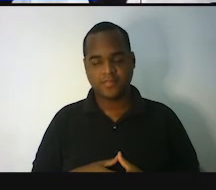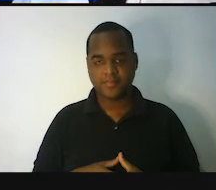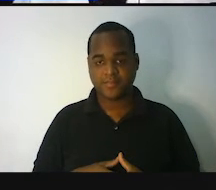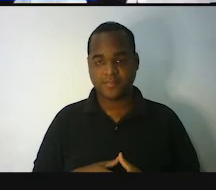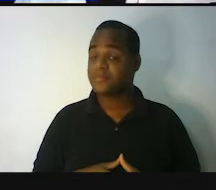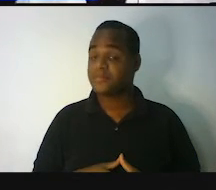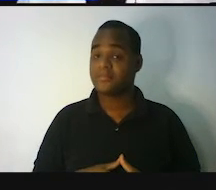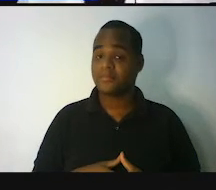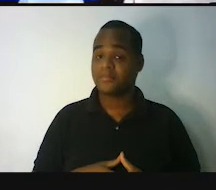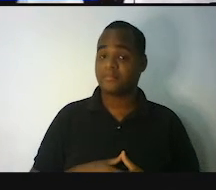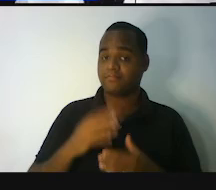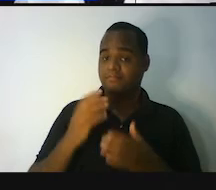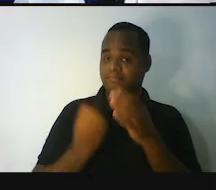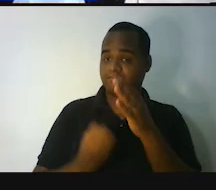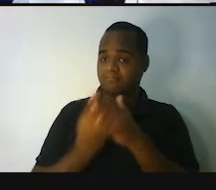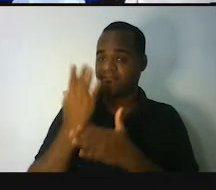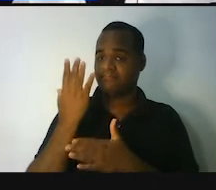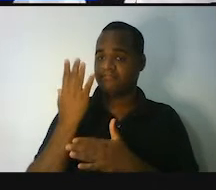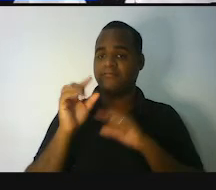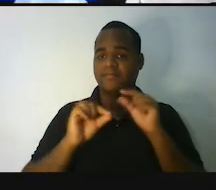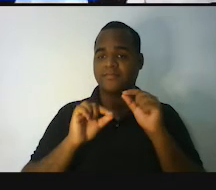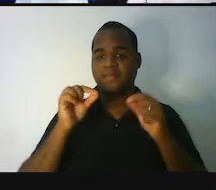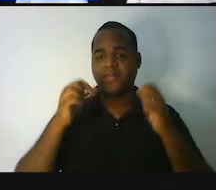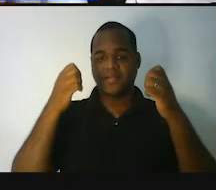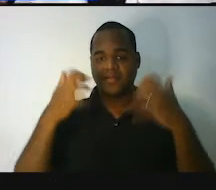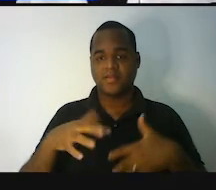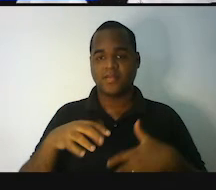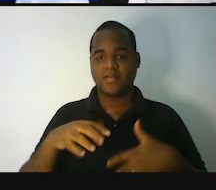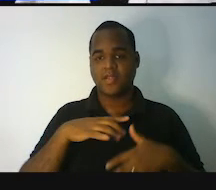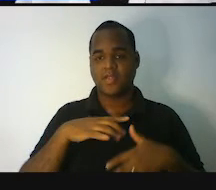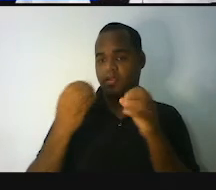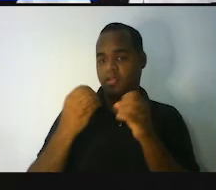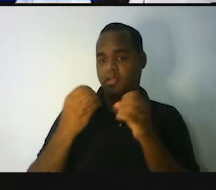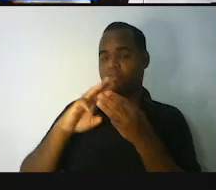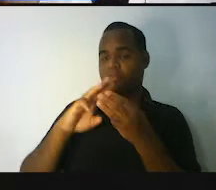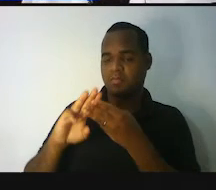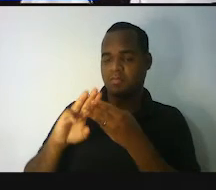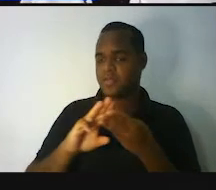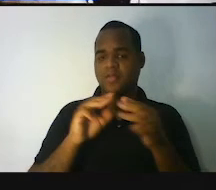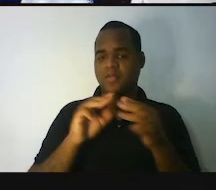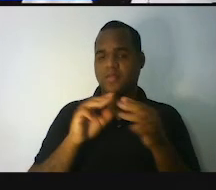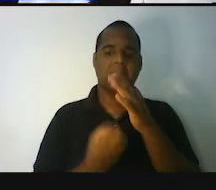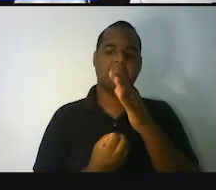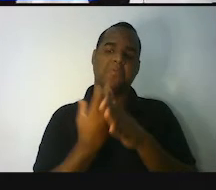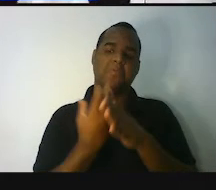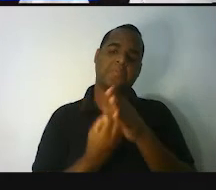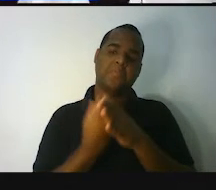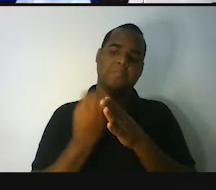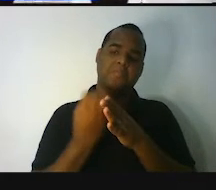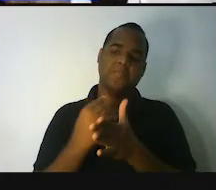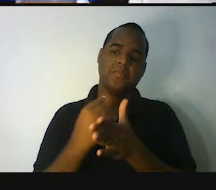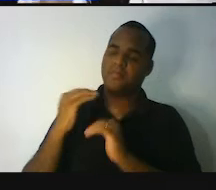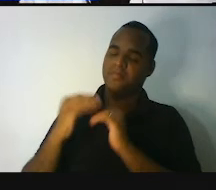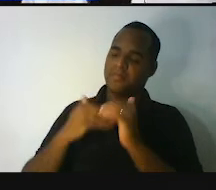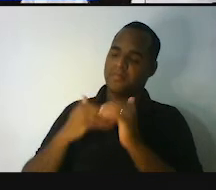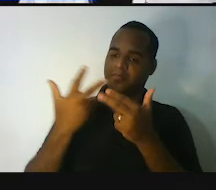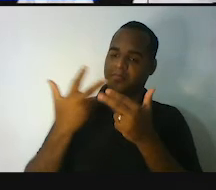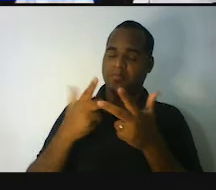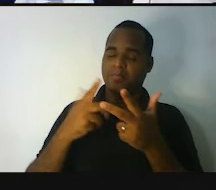E surgiu como, professor? Como toda matemática foi surgindo e sendo desenvolvida.